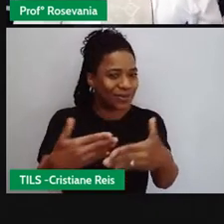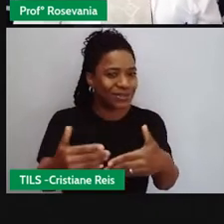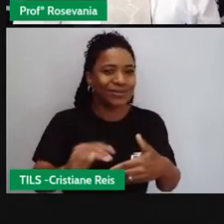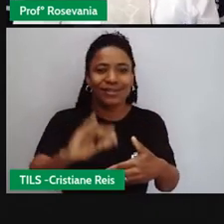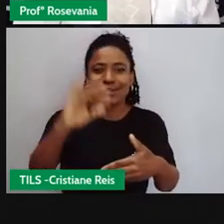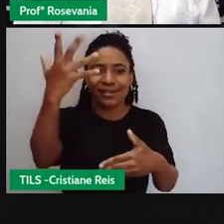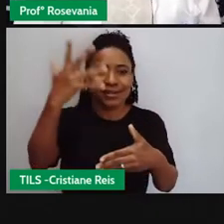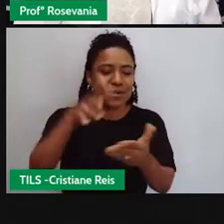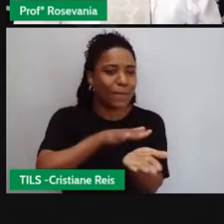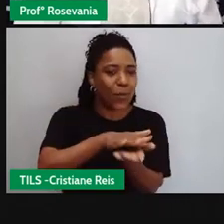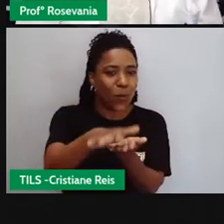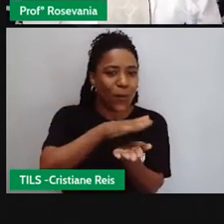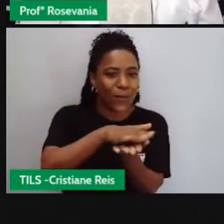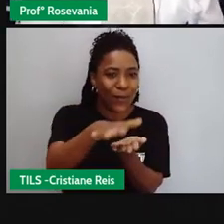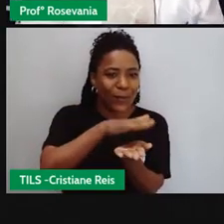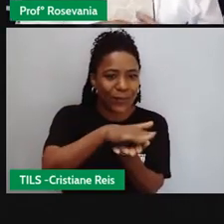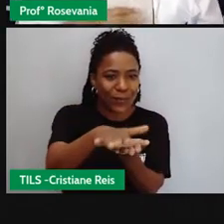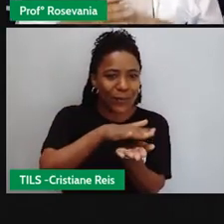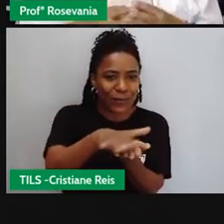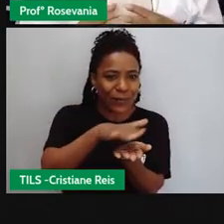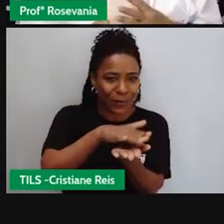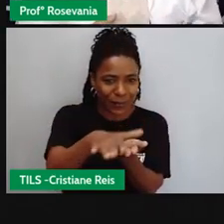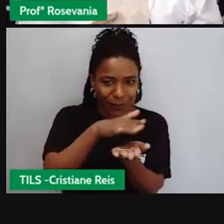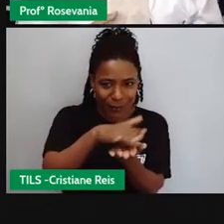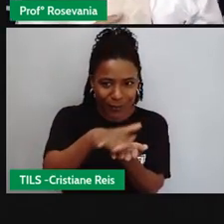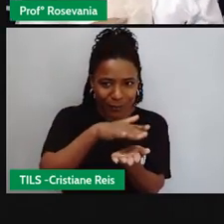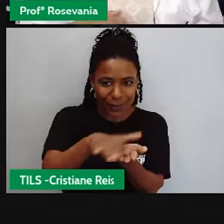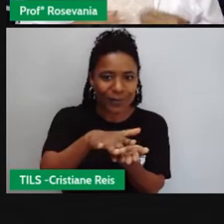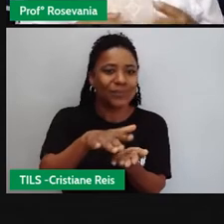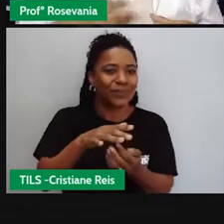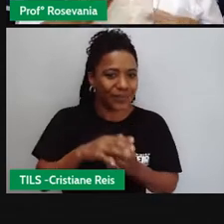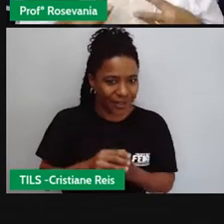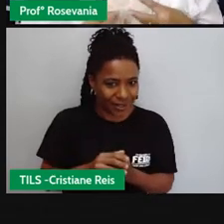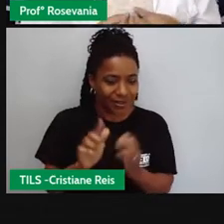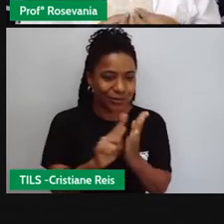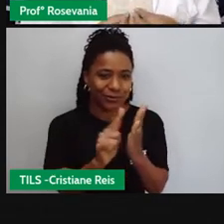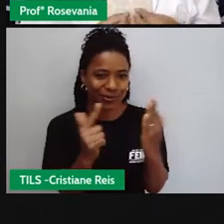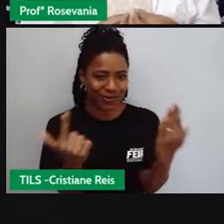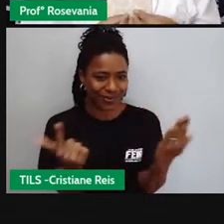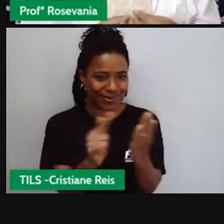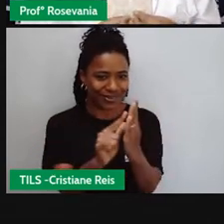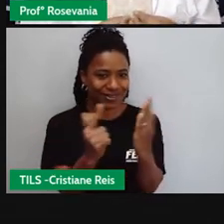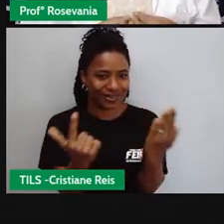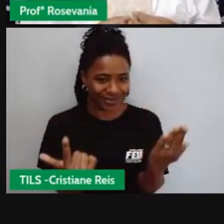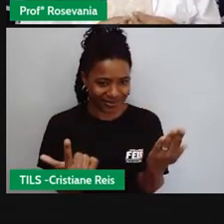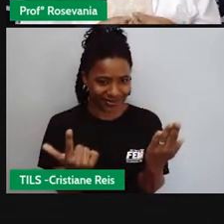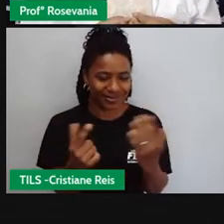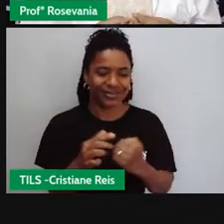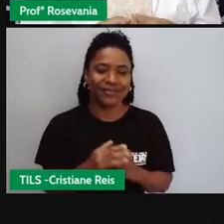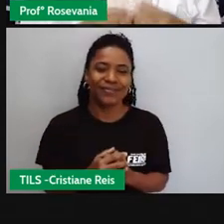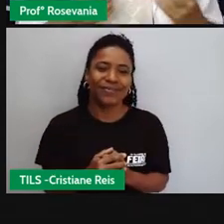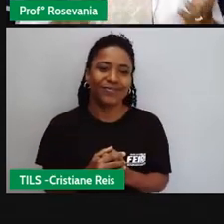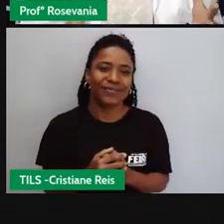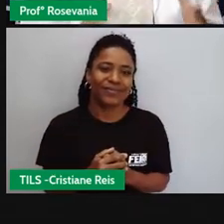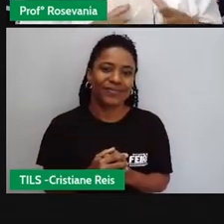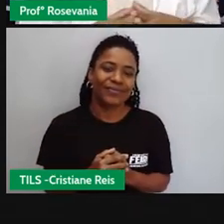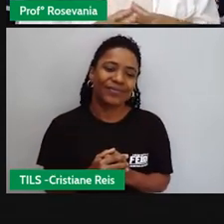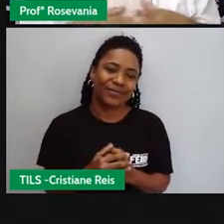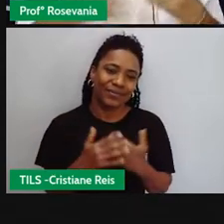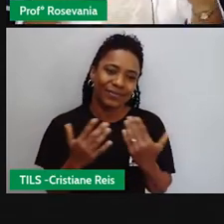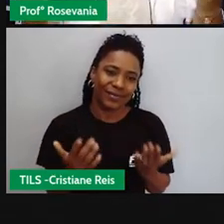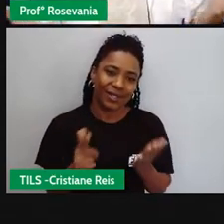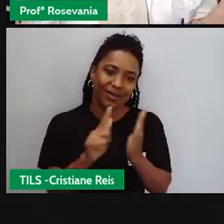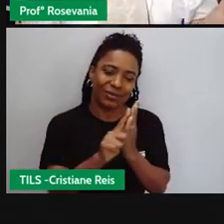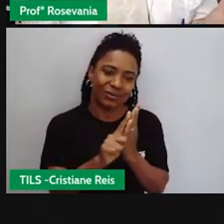começando a fabricar o jornal, e aí esse jornal passou a ser, digamos assim, é claro que